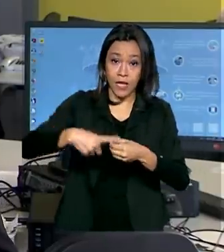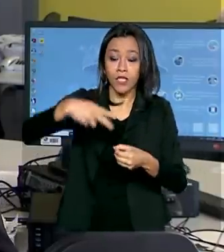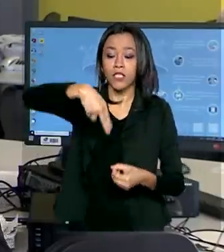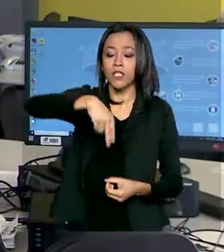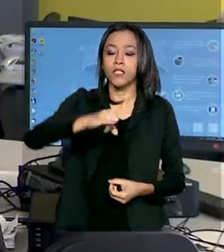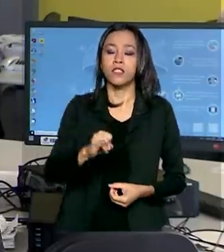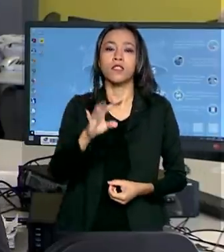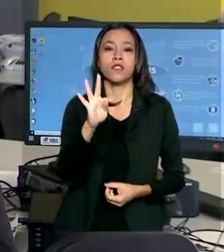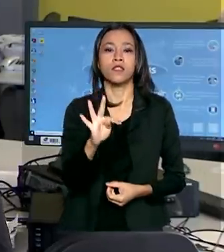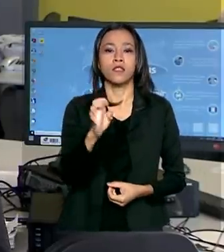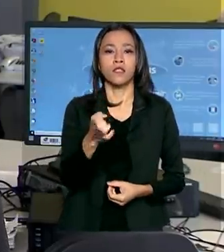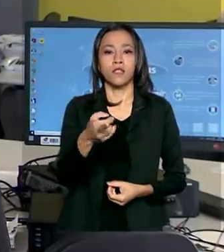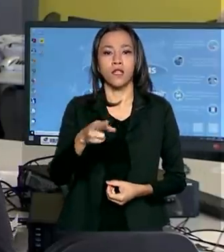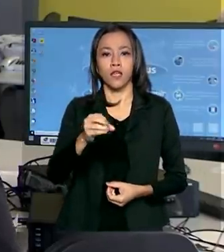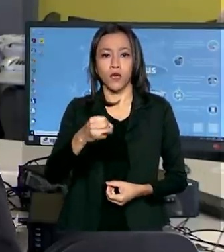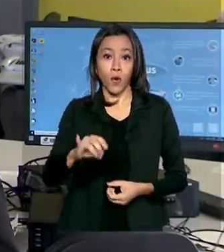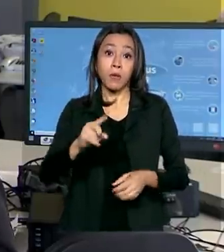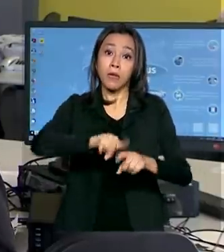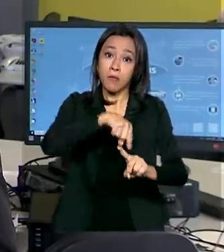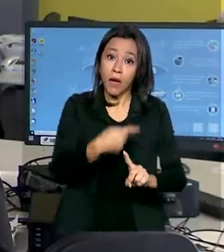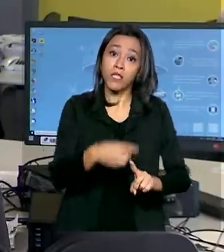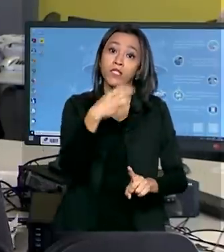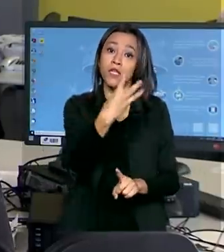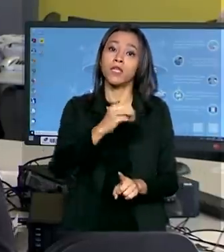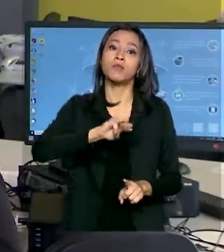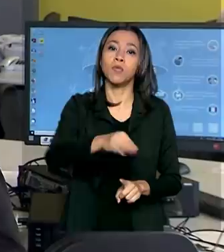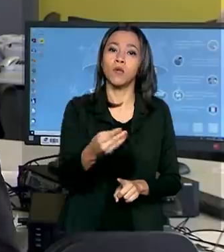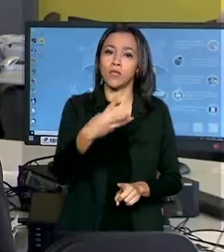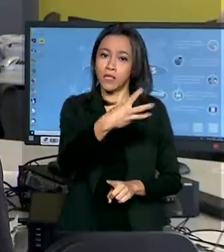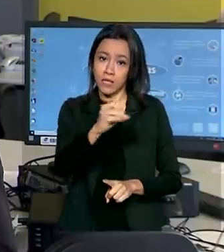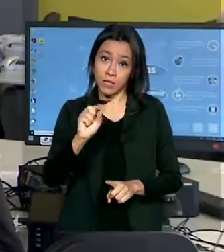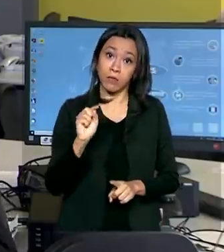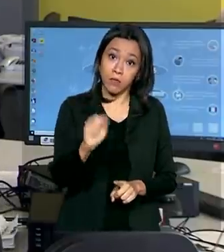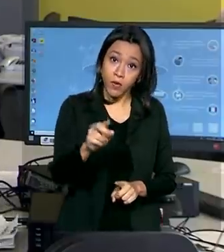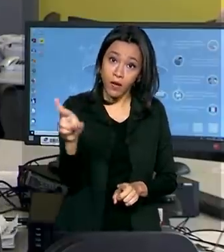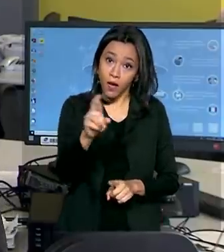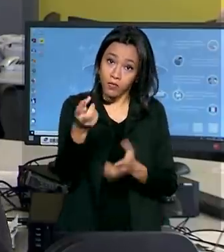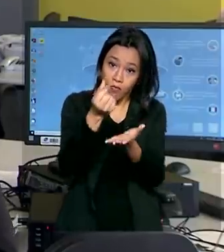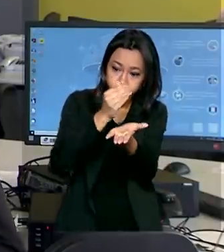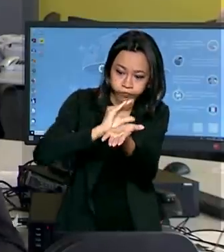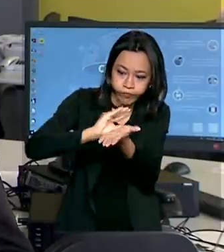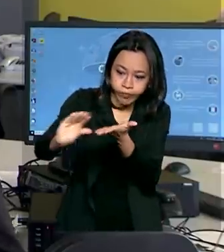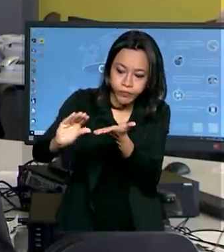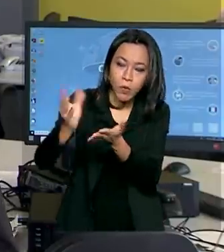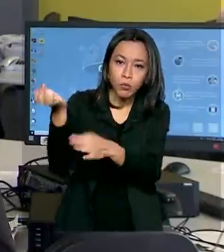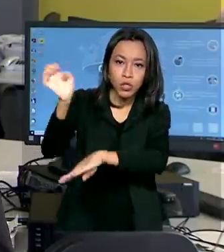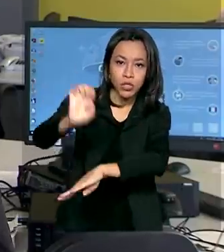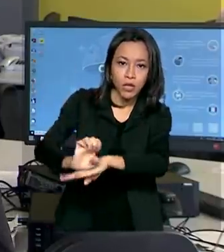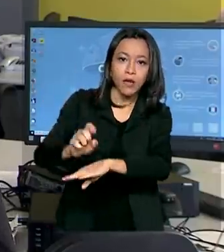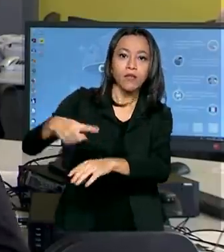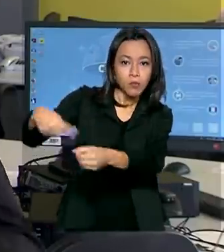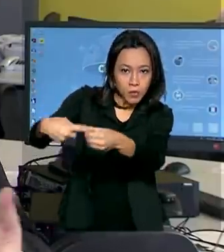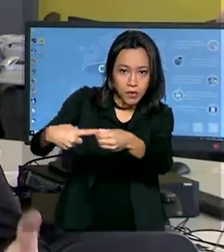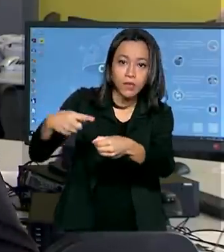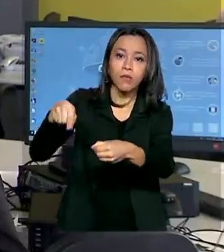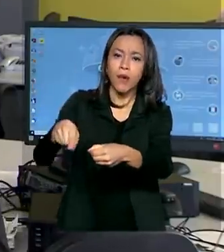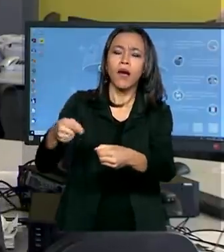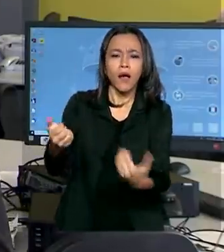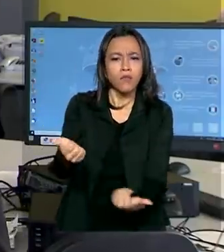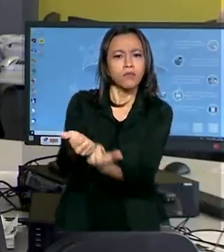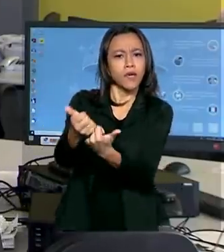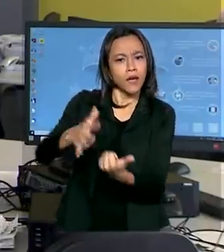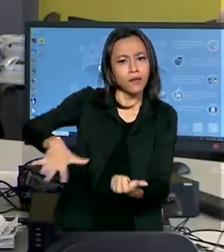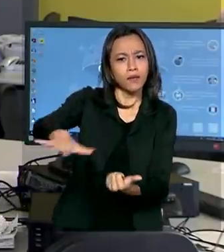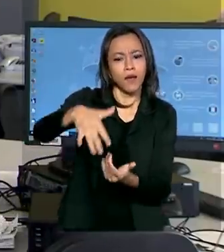disponibilização de mais de R$,3 milhões para o Estado e para o município para o custeio de despesas com esses